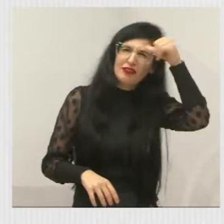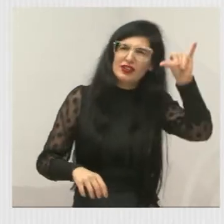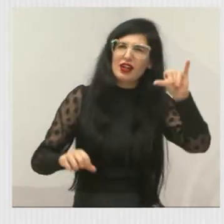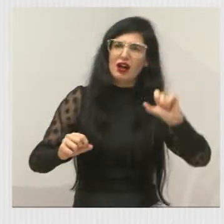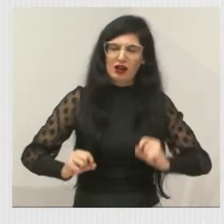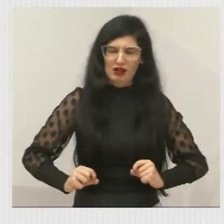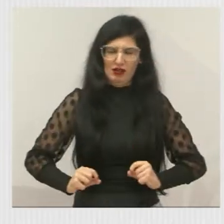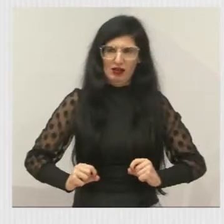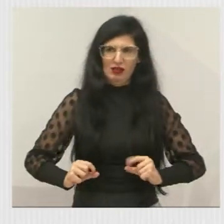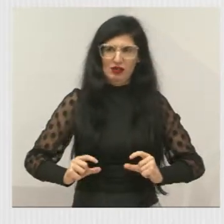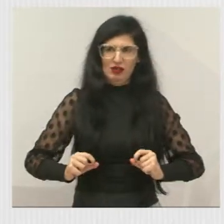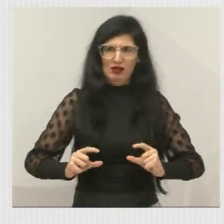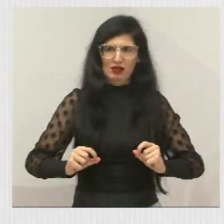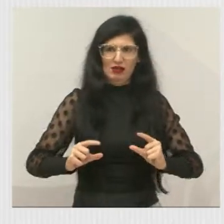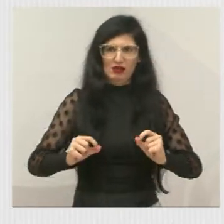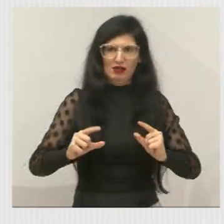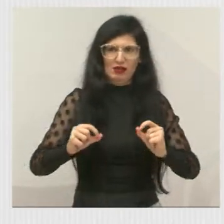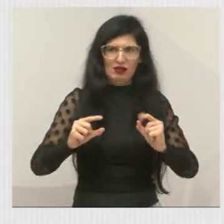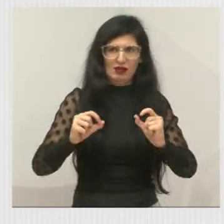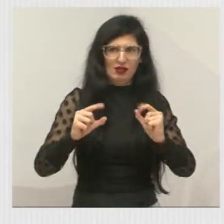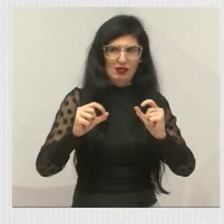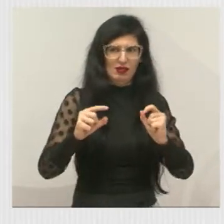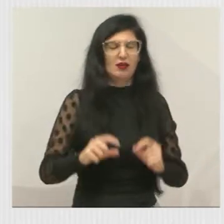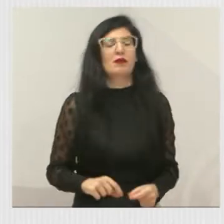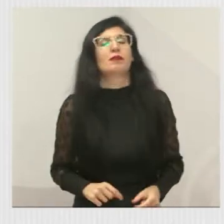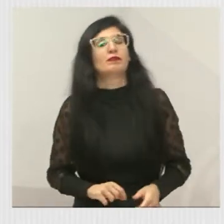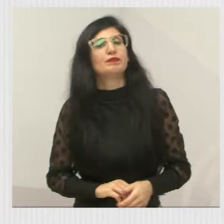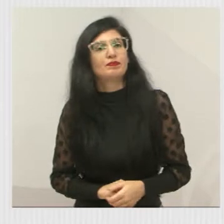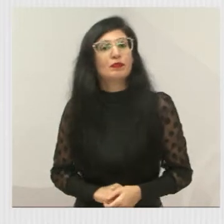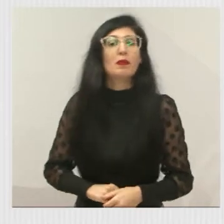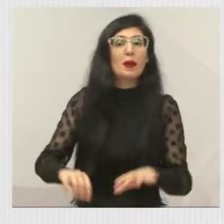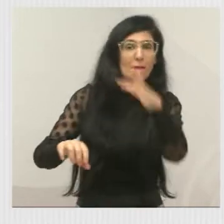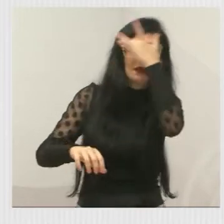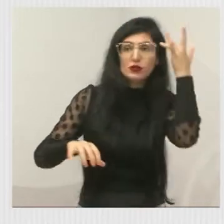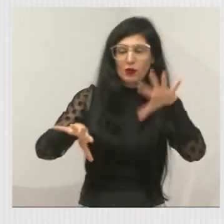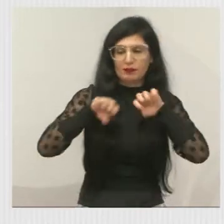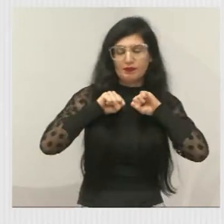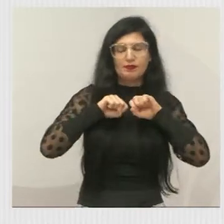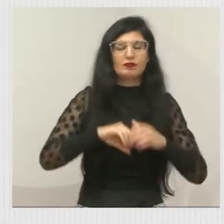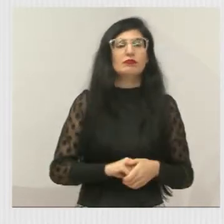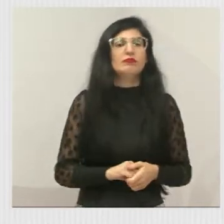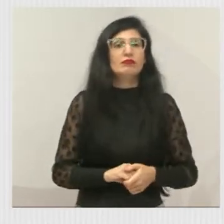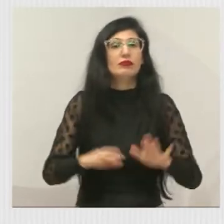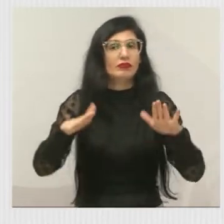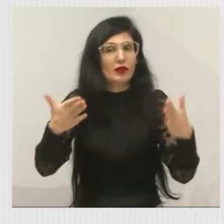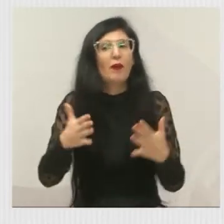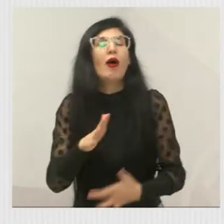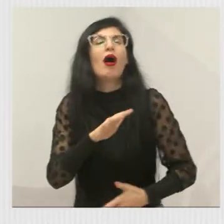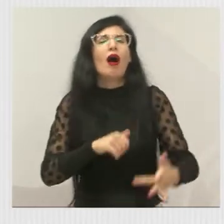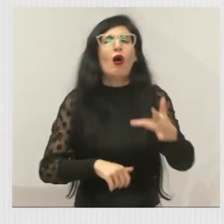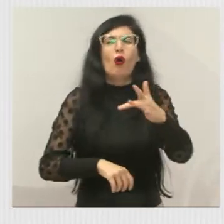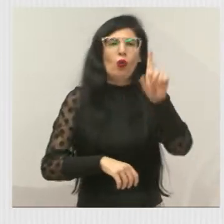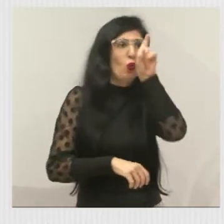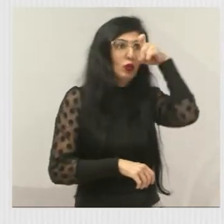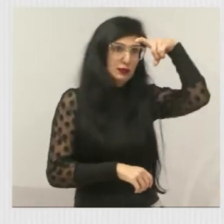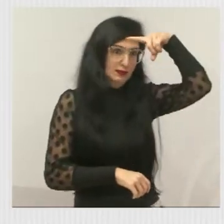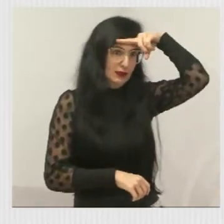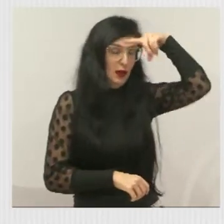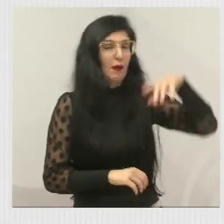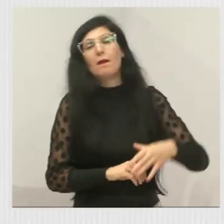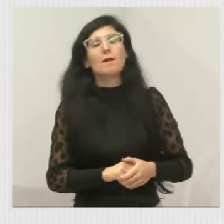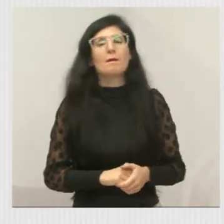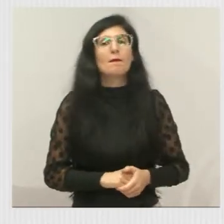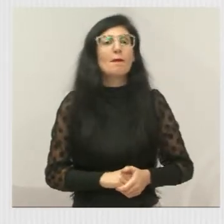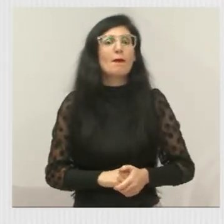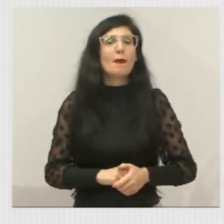todas as unidades básicas de saúde, até por conta da questão da aglomeração, terão o seu